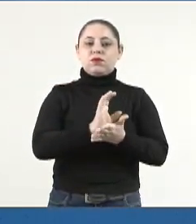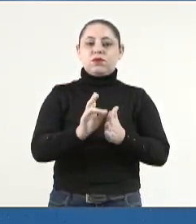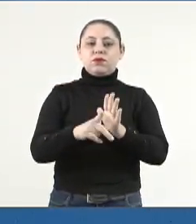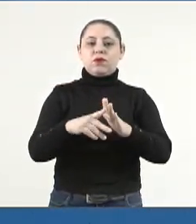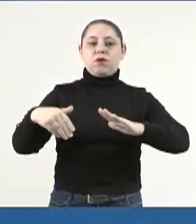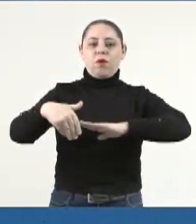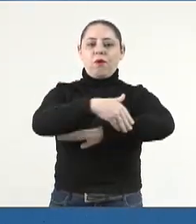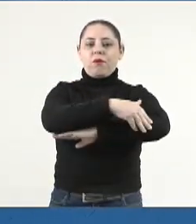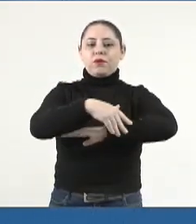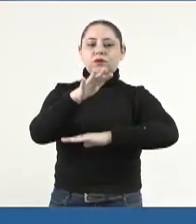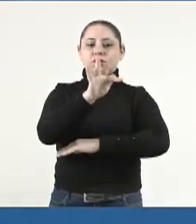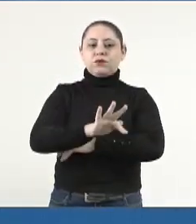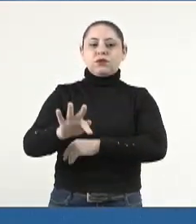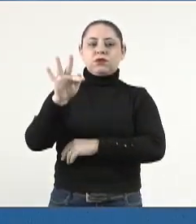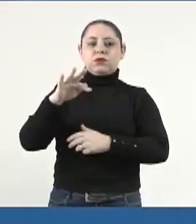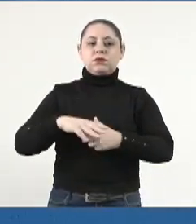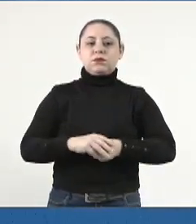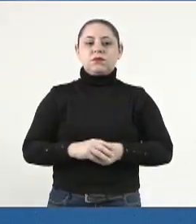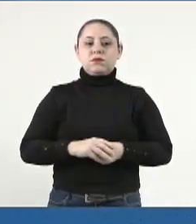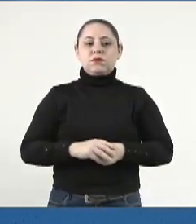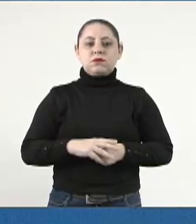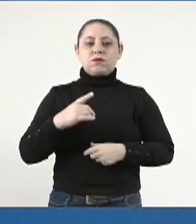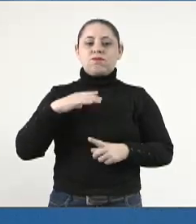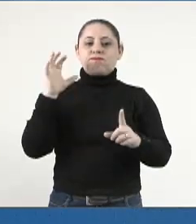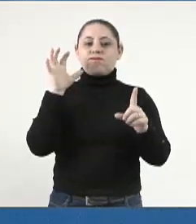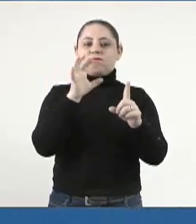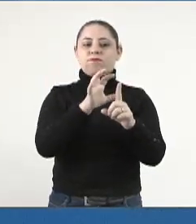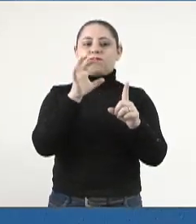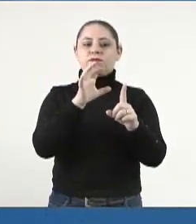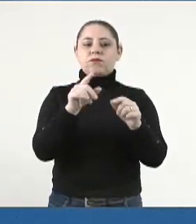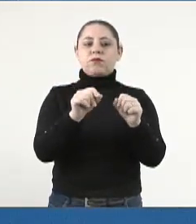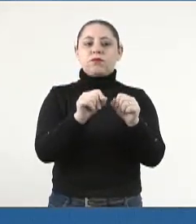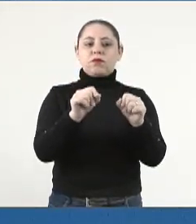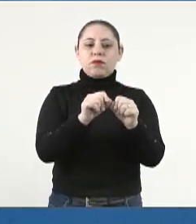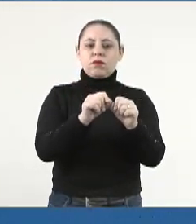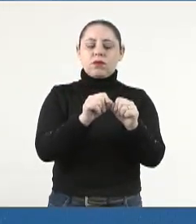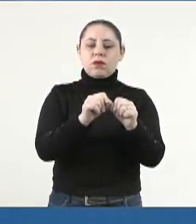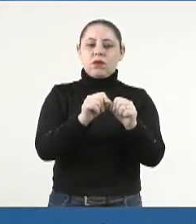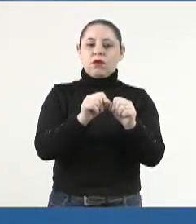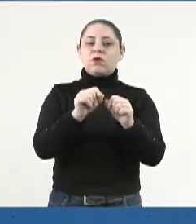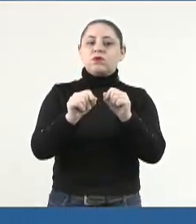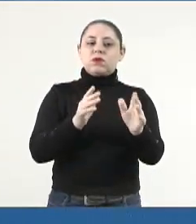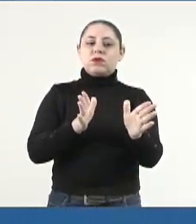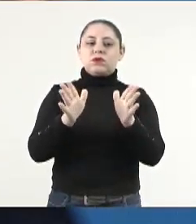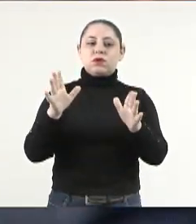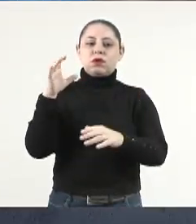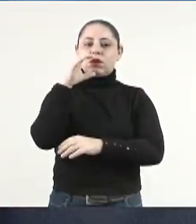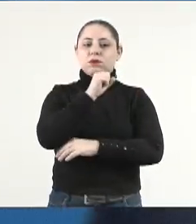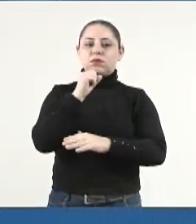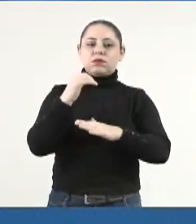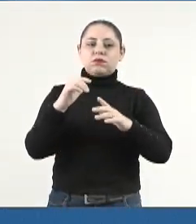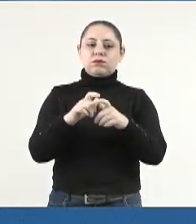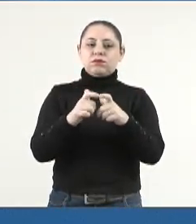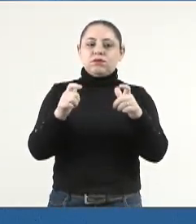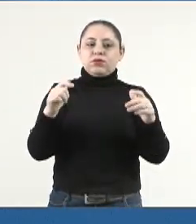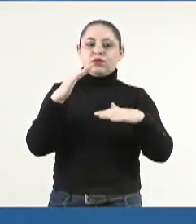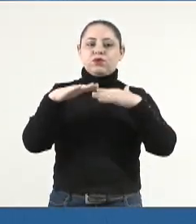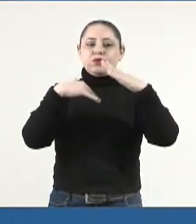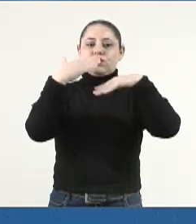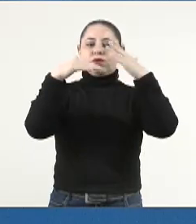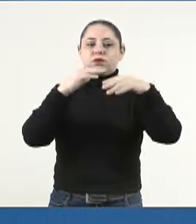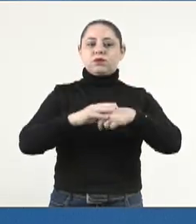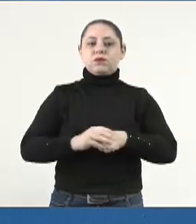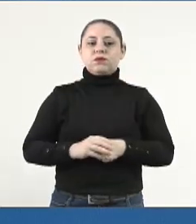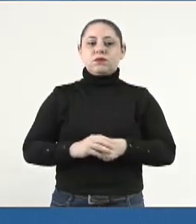rodovias federais tiveram impacto e têm impacto direto no programa de aceleração do crescimento do governo federal,